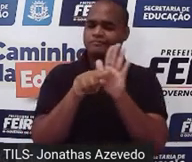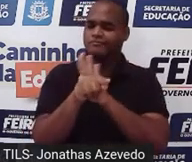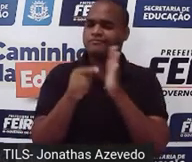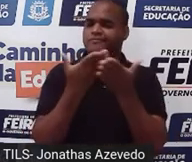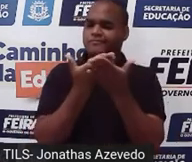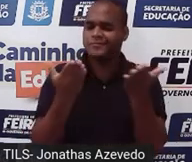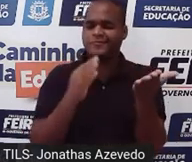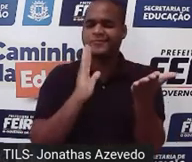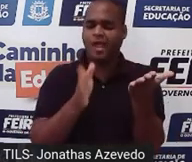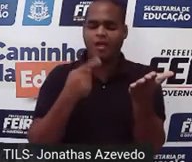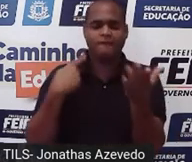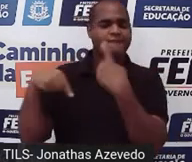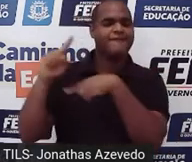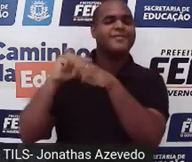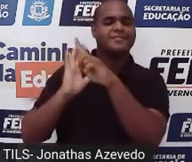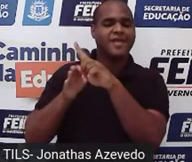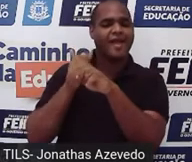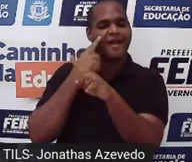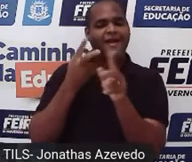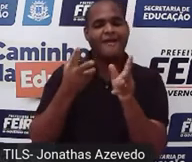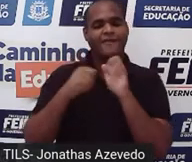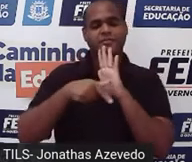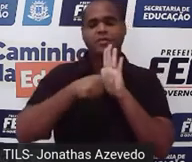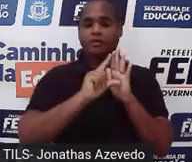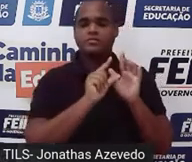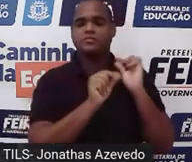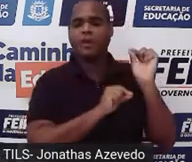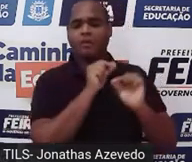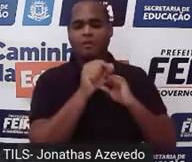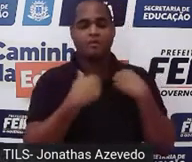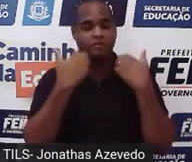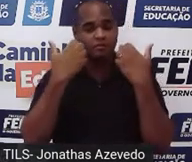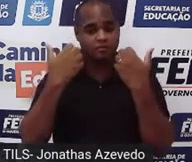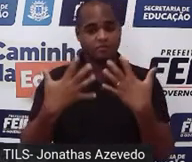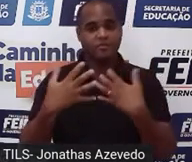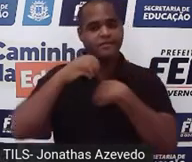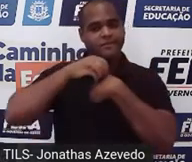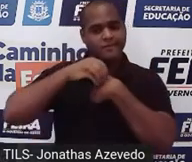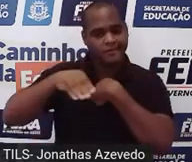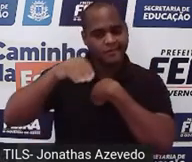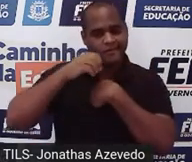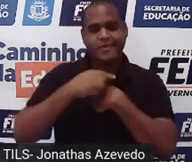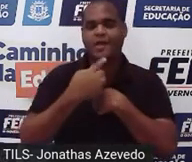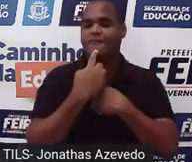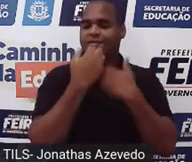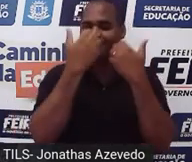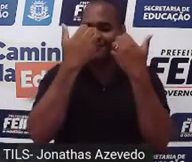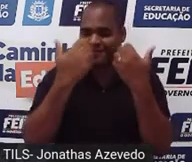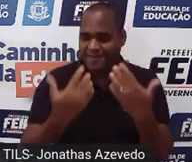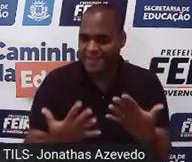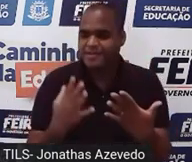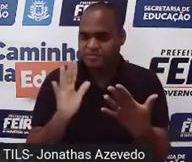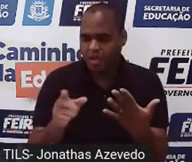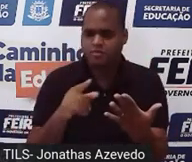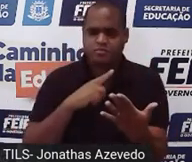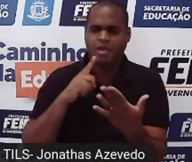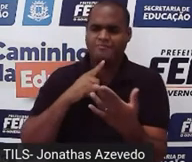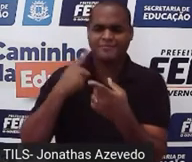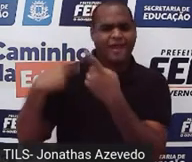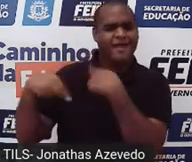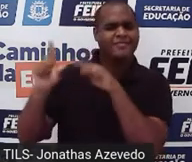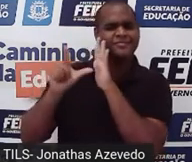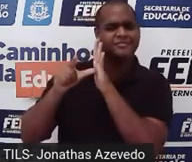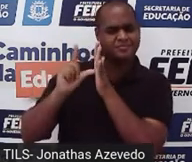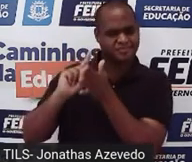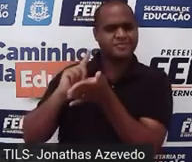tudo que a gente já viu, são coisas que a gente já acabou comentando por aqui, que a gente já viu em algum momento, em